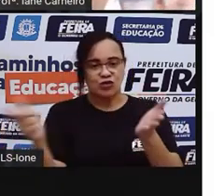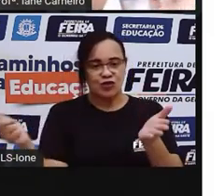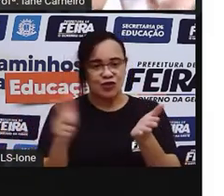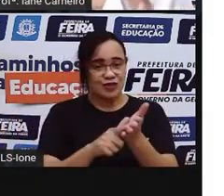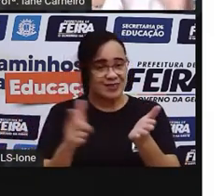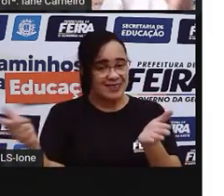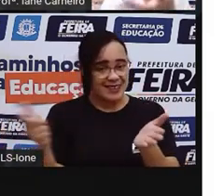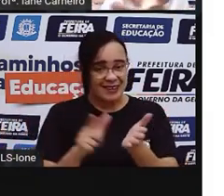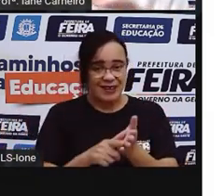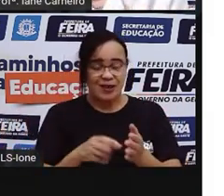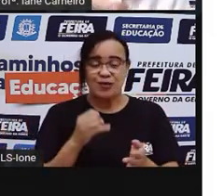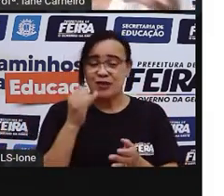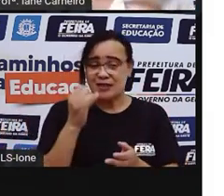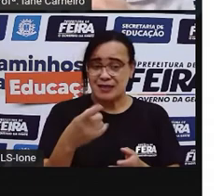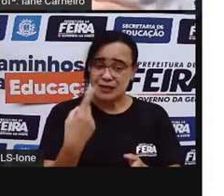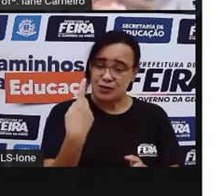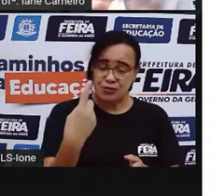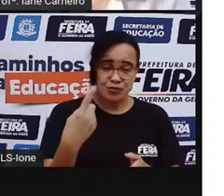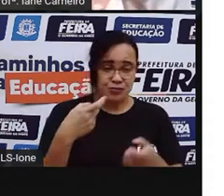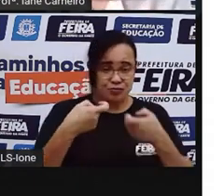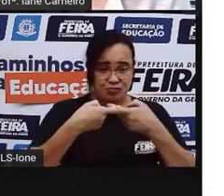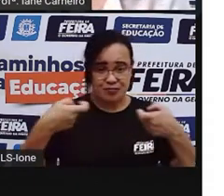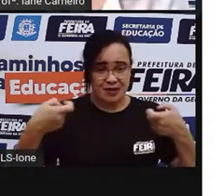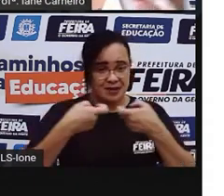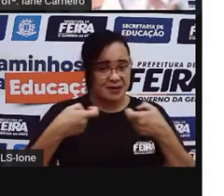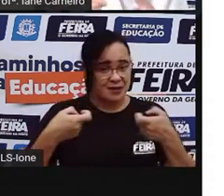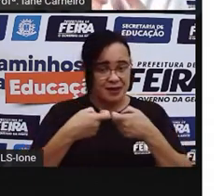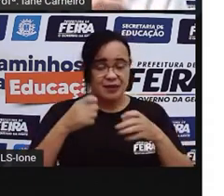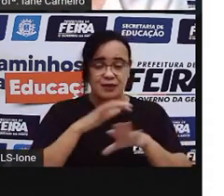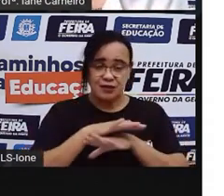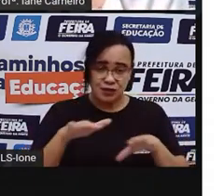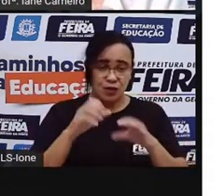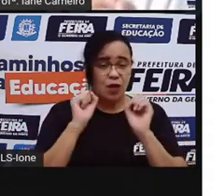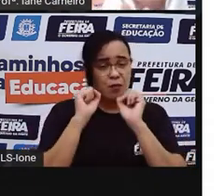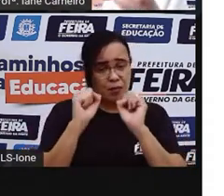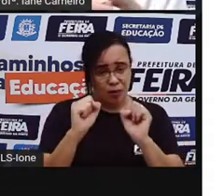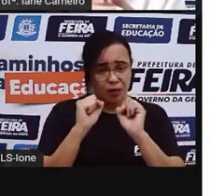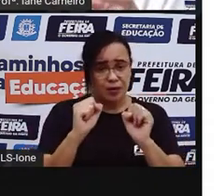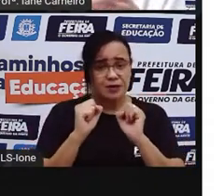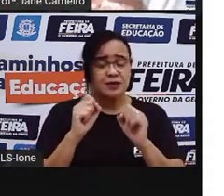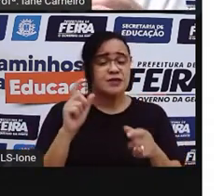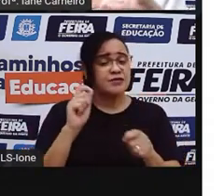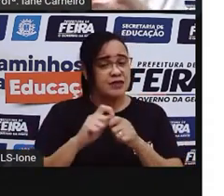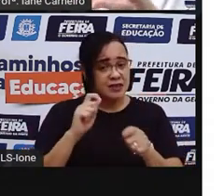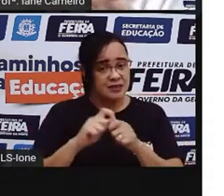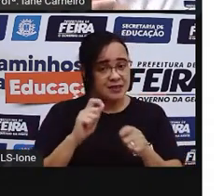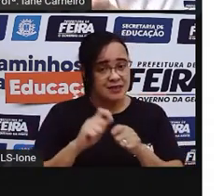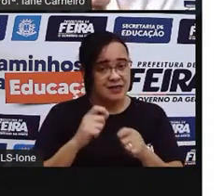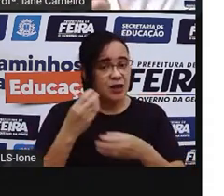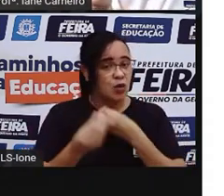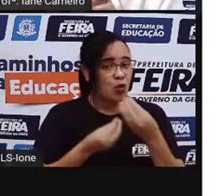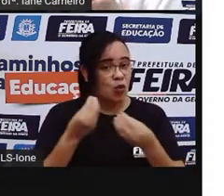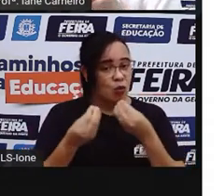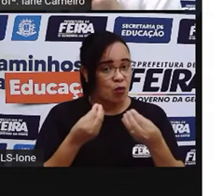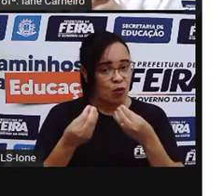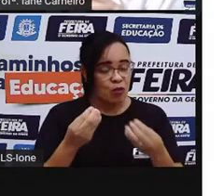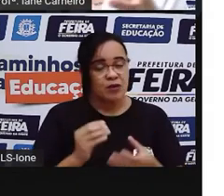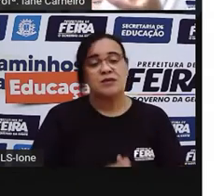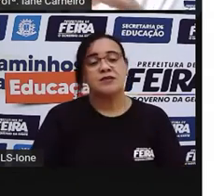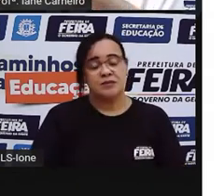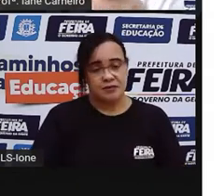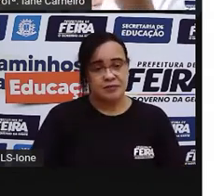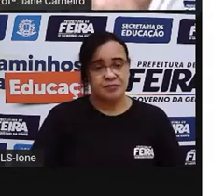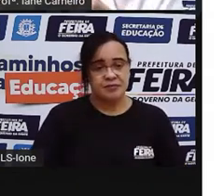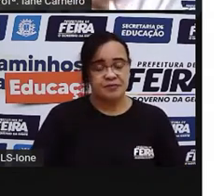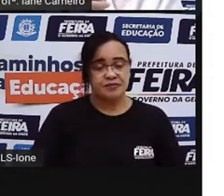meia aí perdido. Uma meia perdida, você pode iniciar a bolinha de papel.